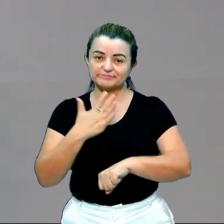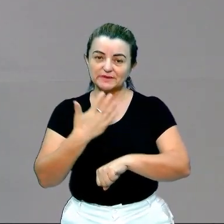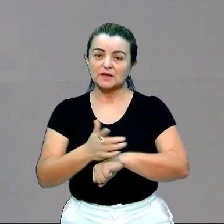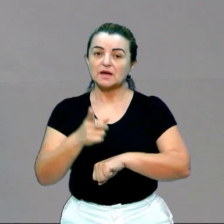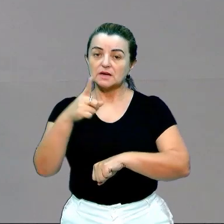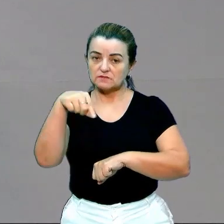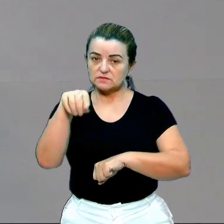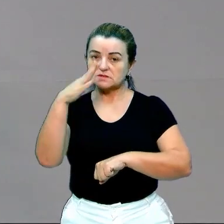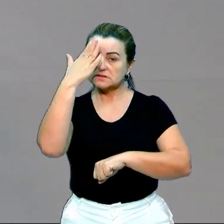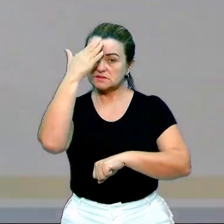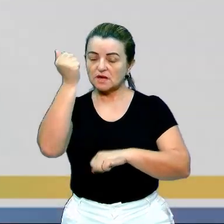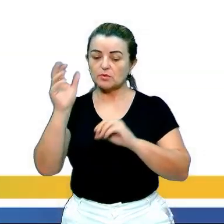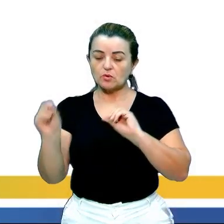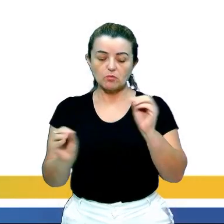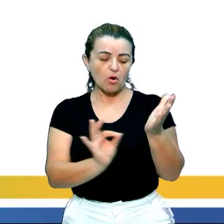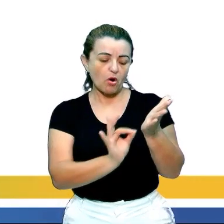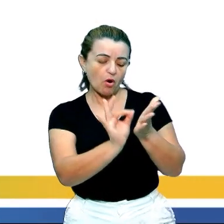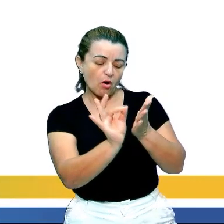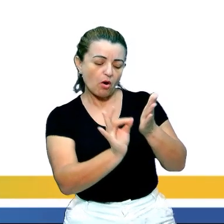exatamente como fica.